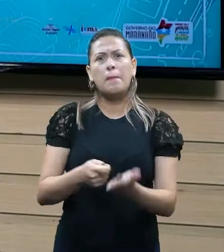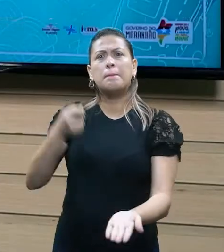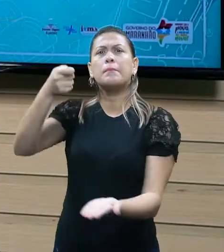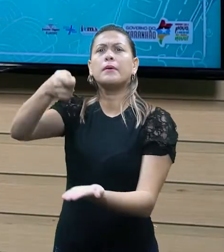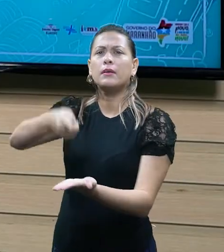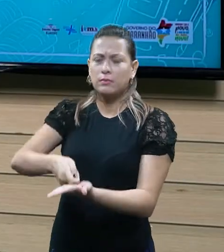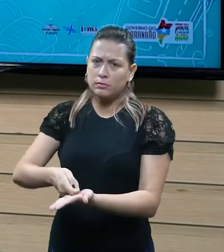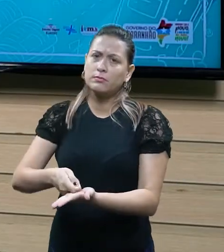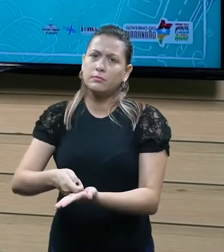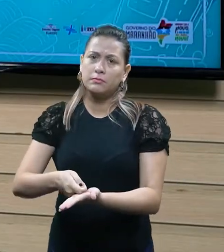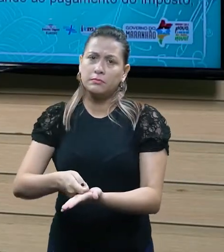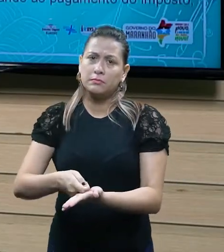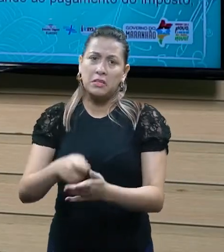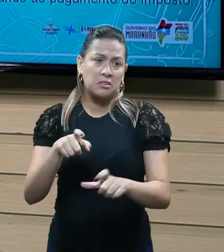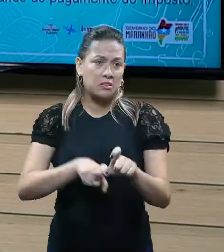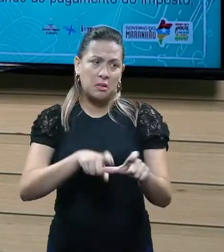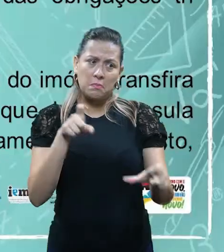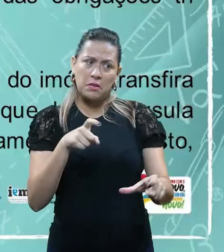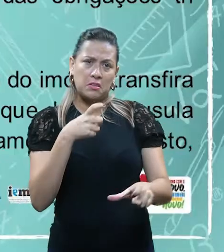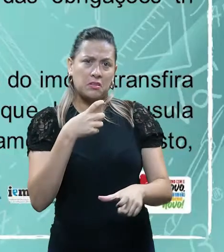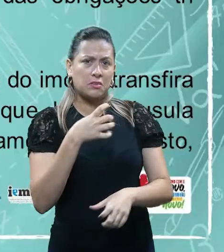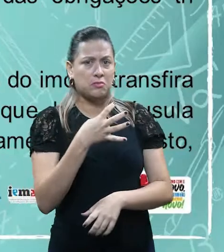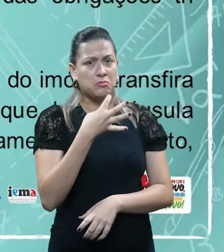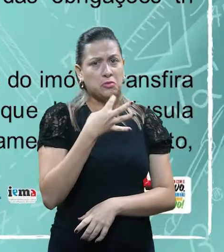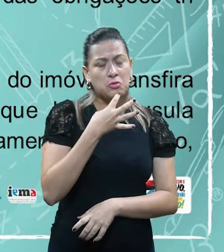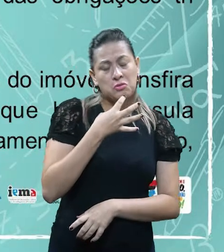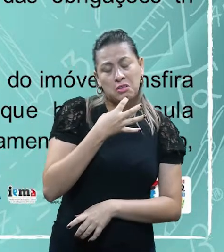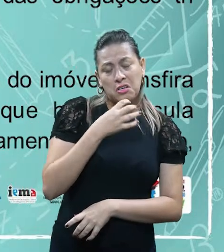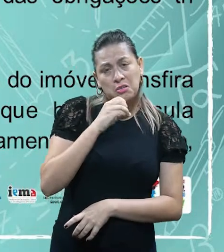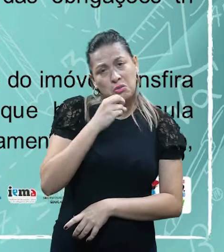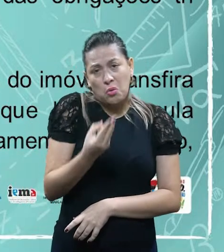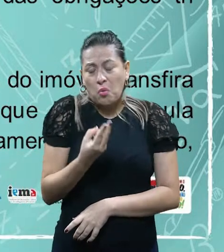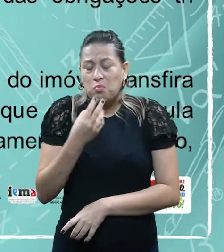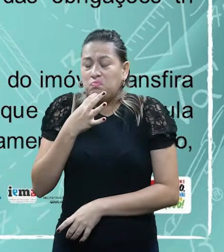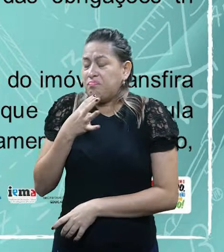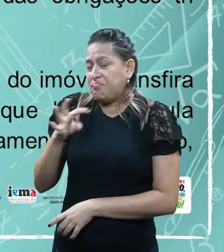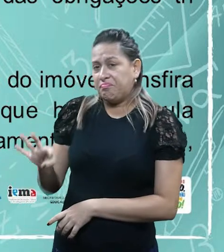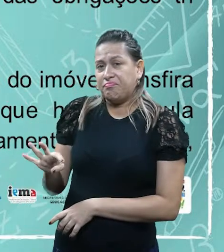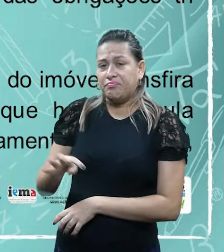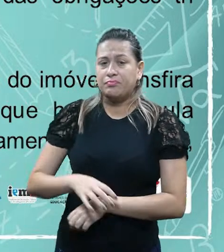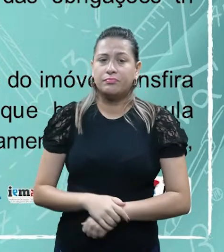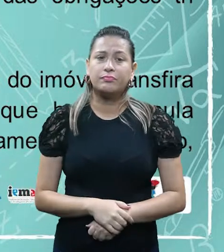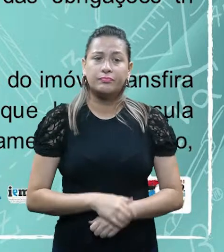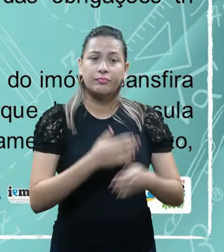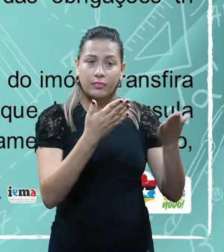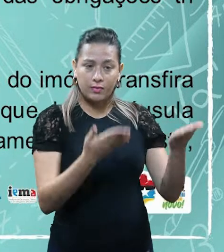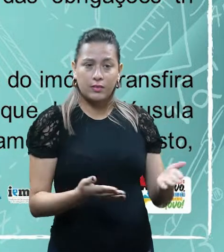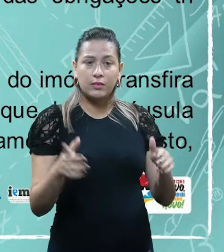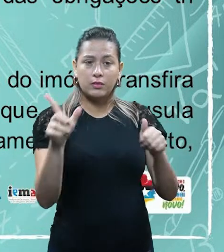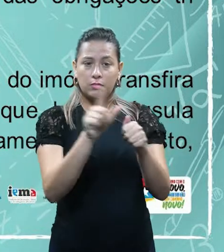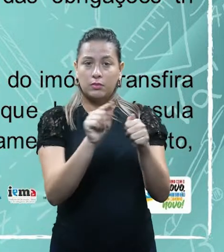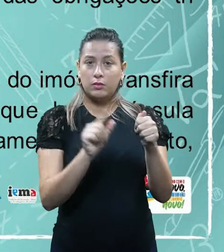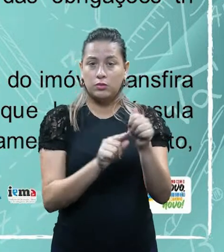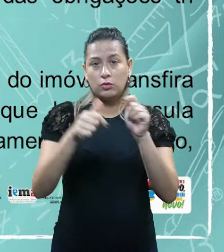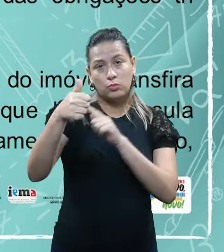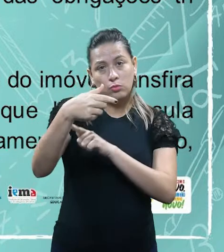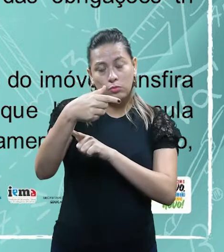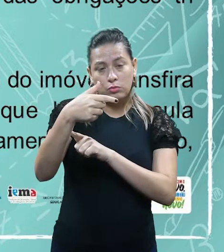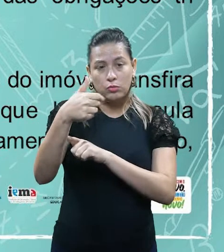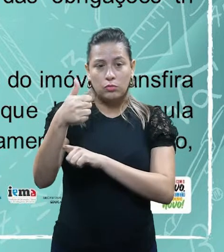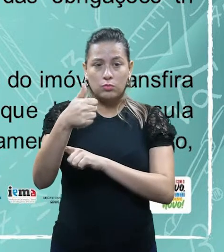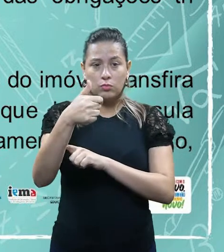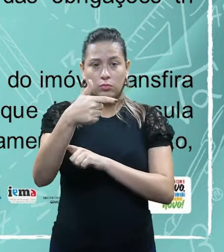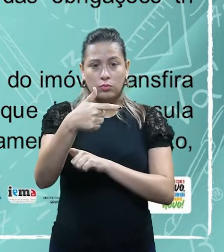independentemente se ele conhece ou não. Tá ok? Aqui no artigo 123 do CTN, diz que,